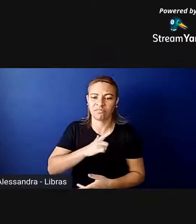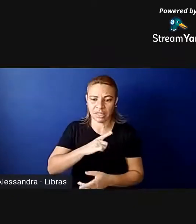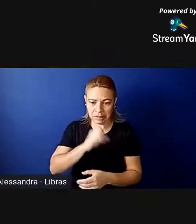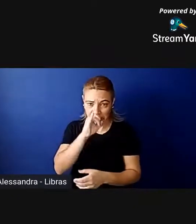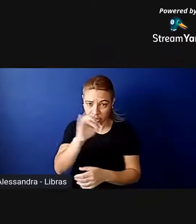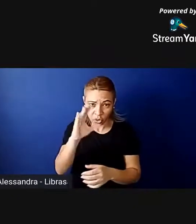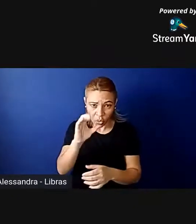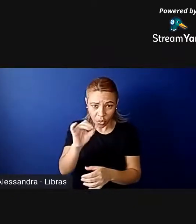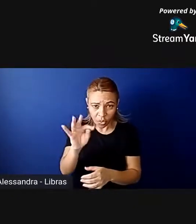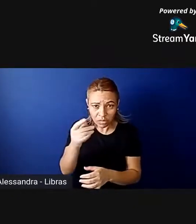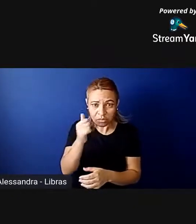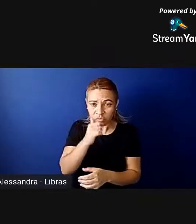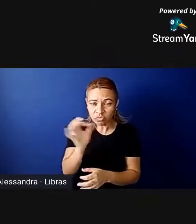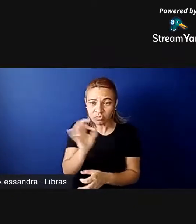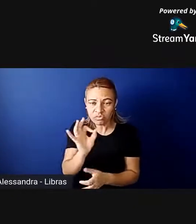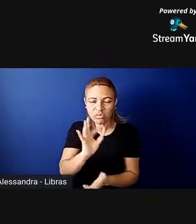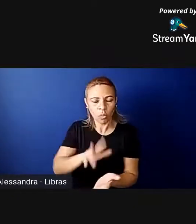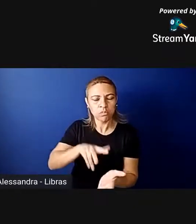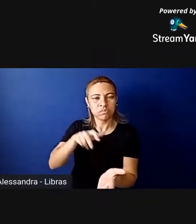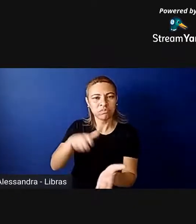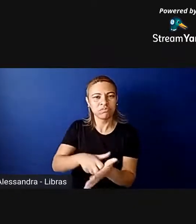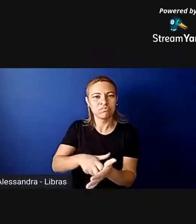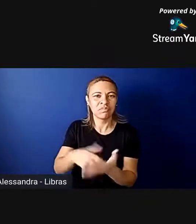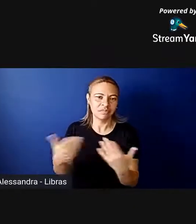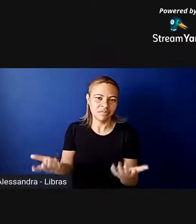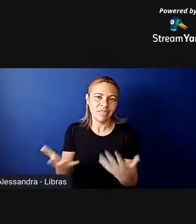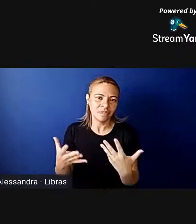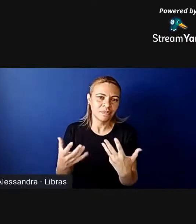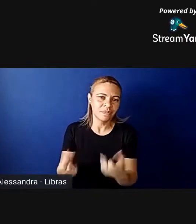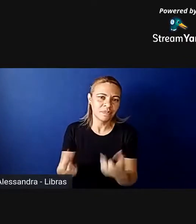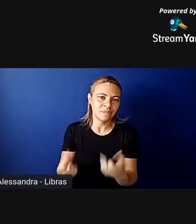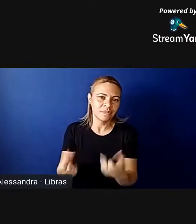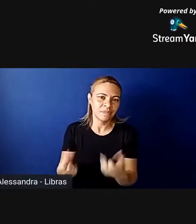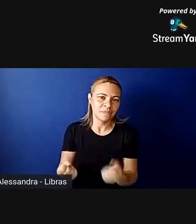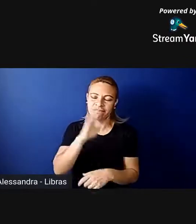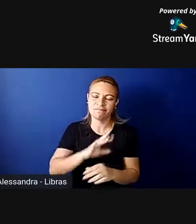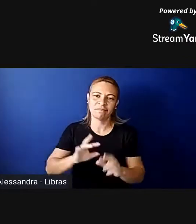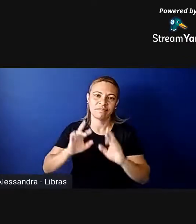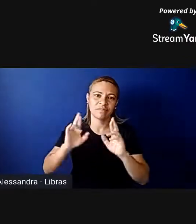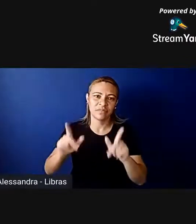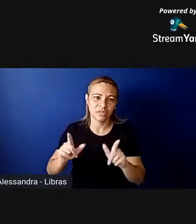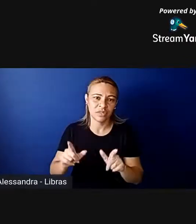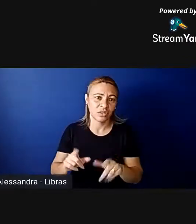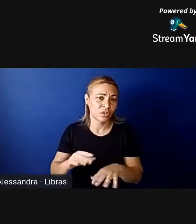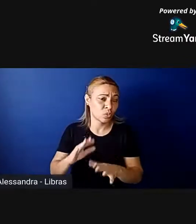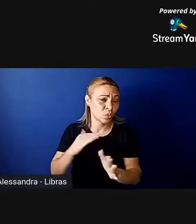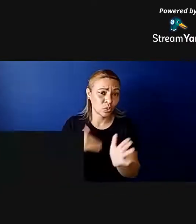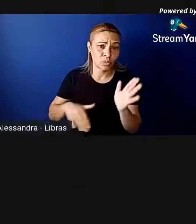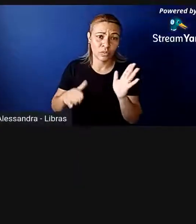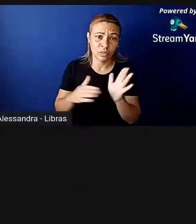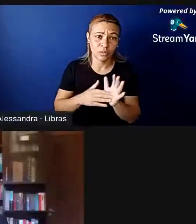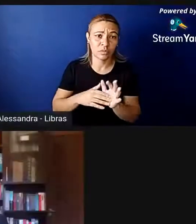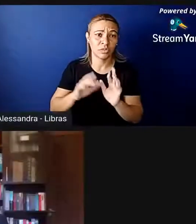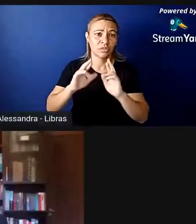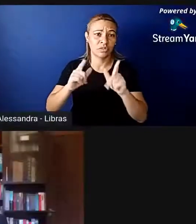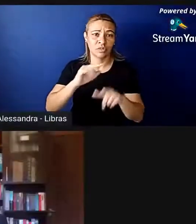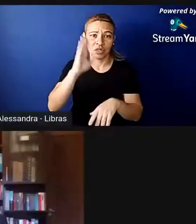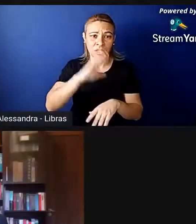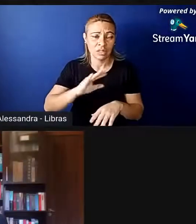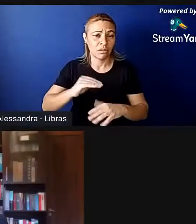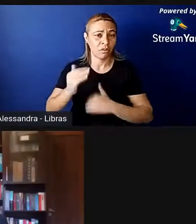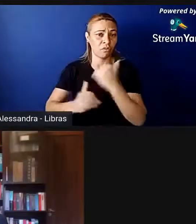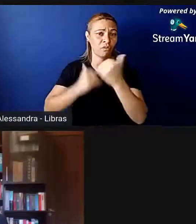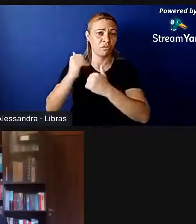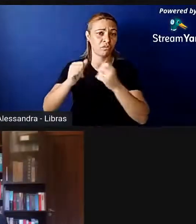realmente fez a Argentina partir de um ponto totalmente diferente do Brasil, evoluiu, cresceu, as